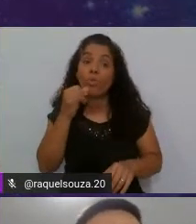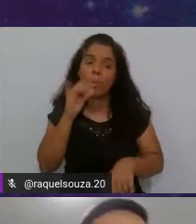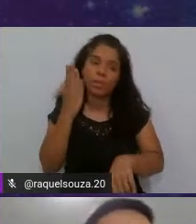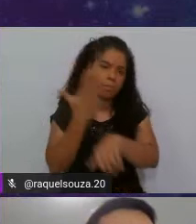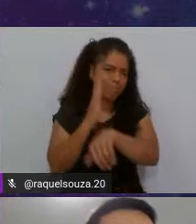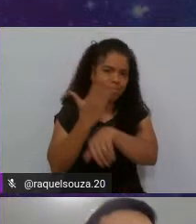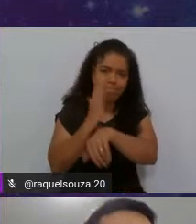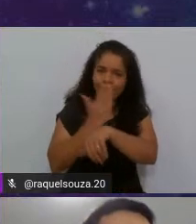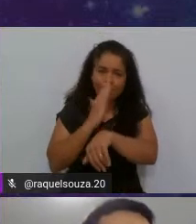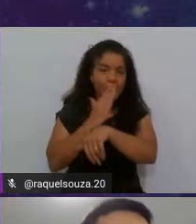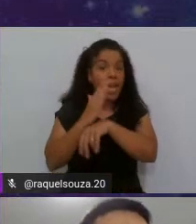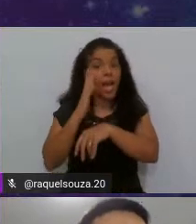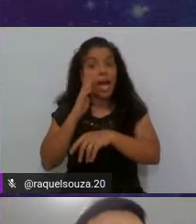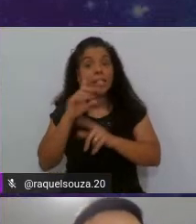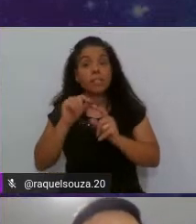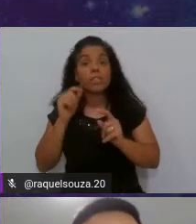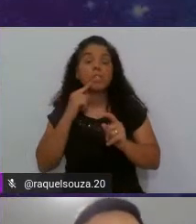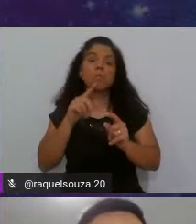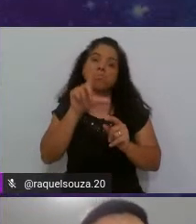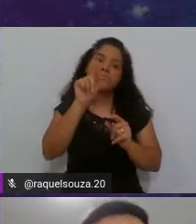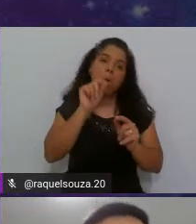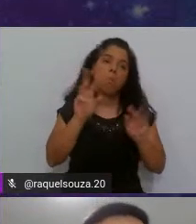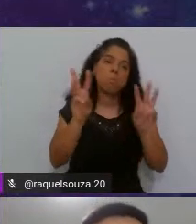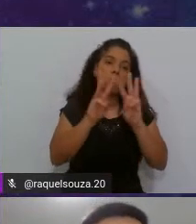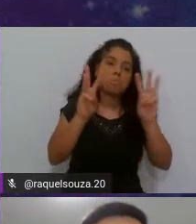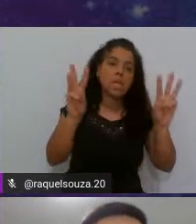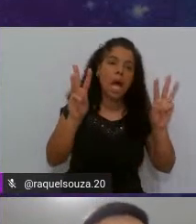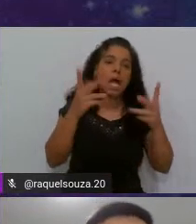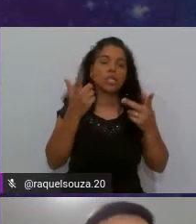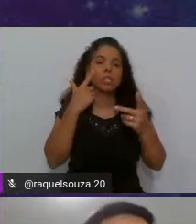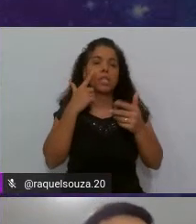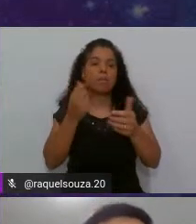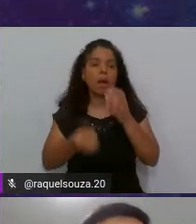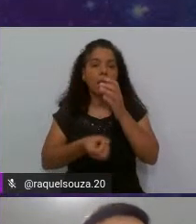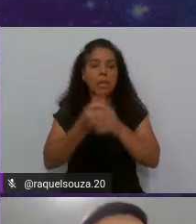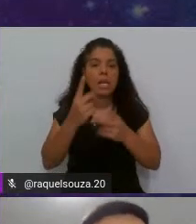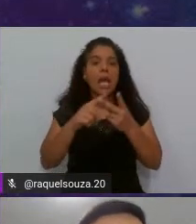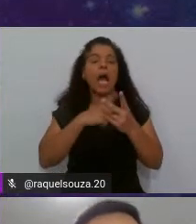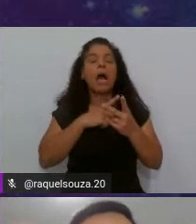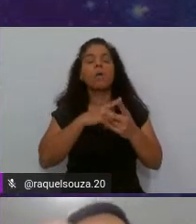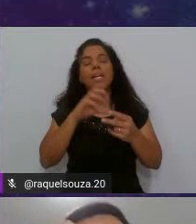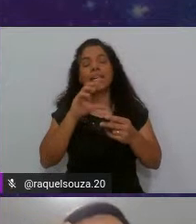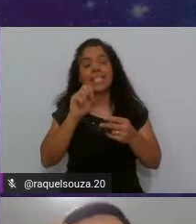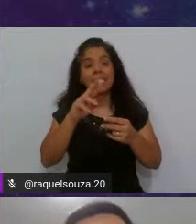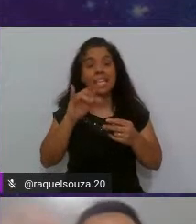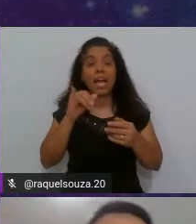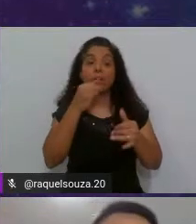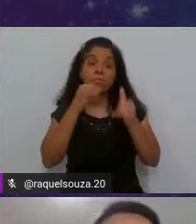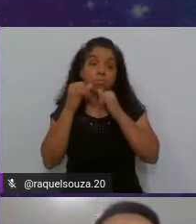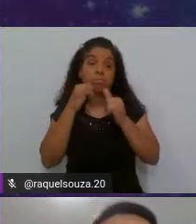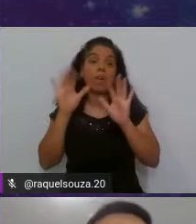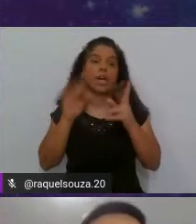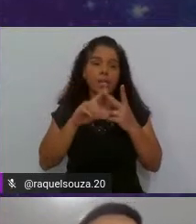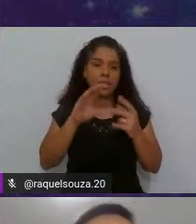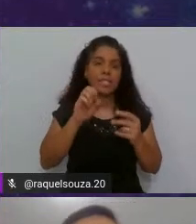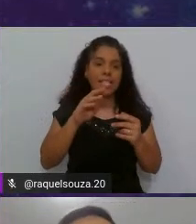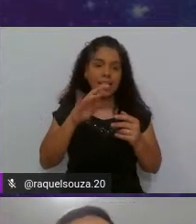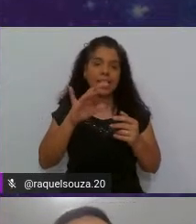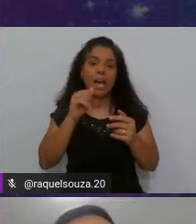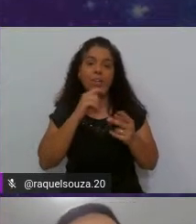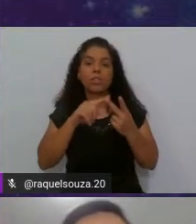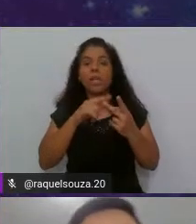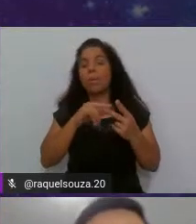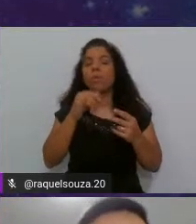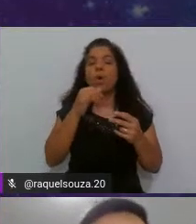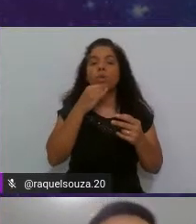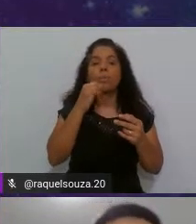um determinado site, uma determinada página que você vai criar alguns cenários e vai automatizar. Então, eu botei aqui, por exemplo, vou automatizar